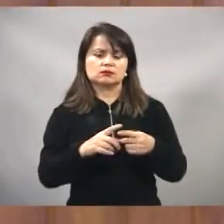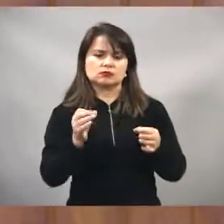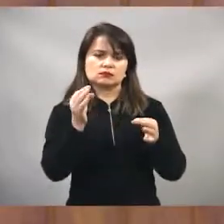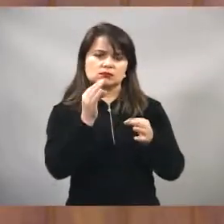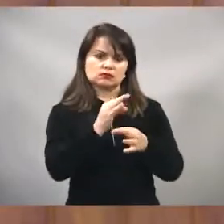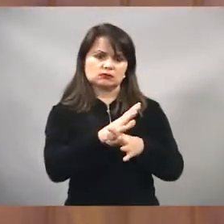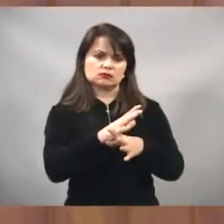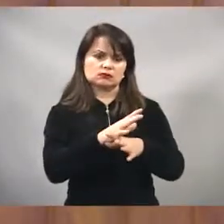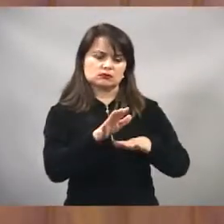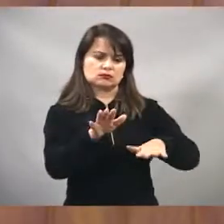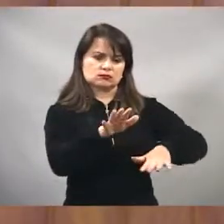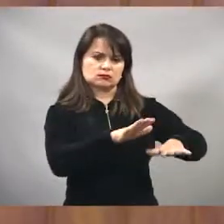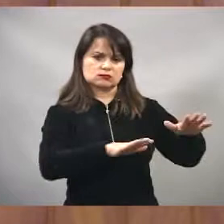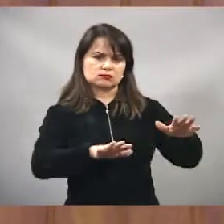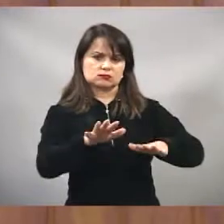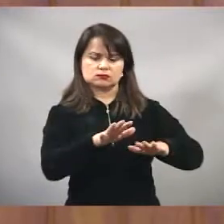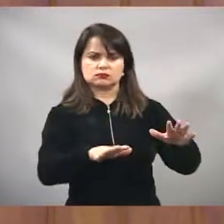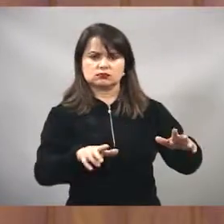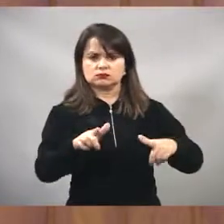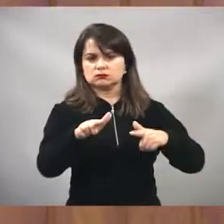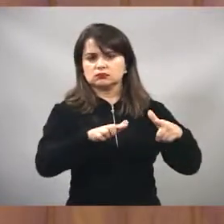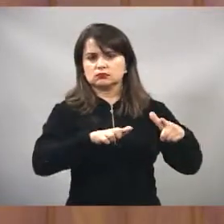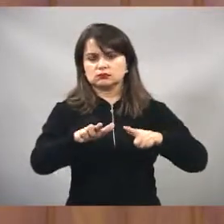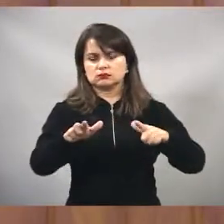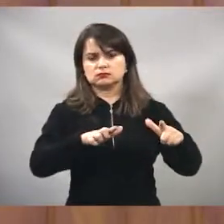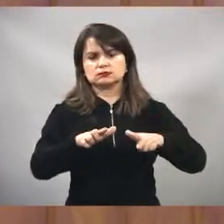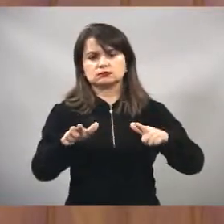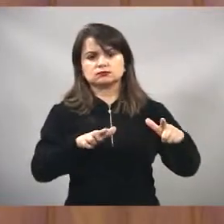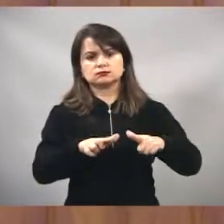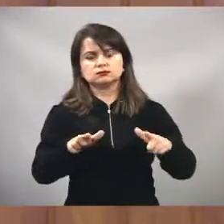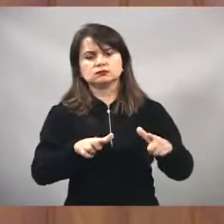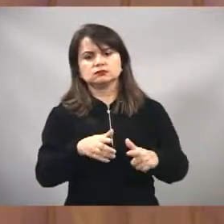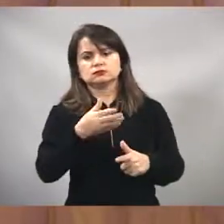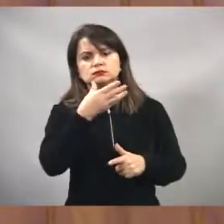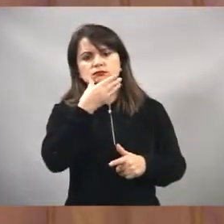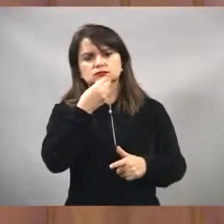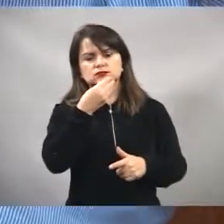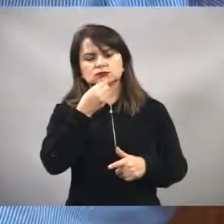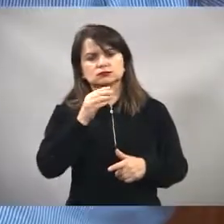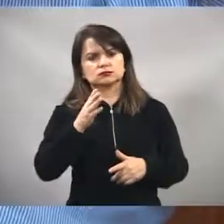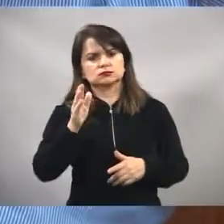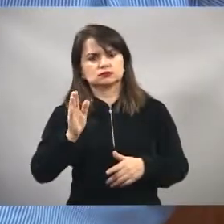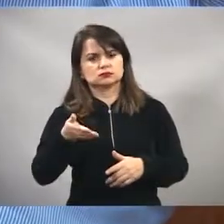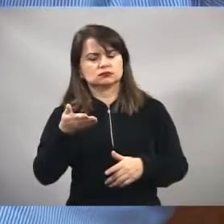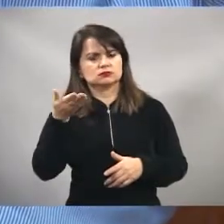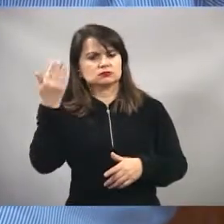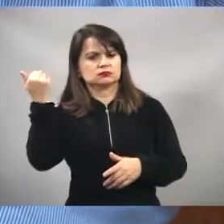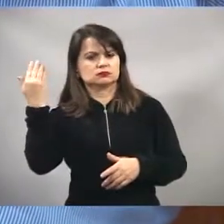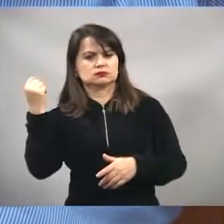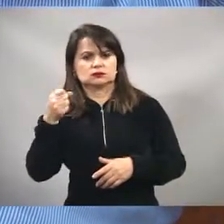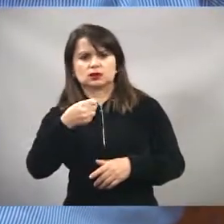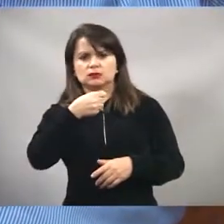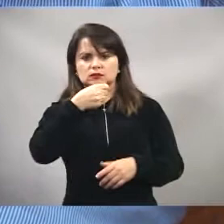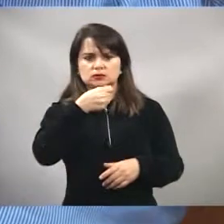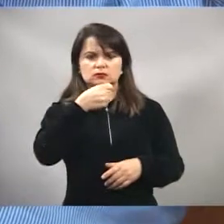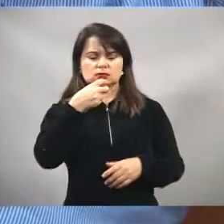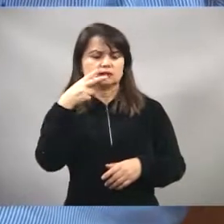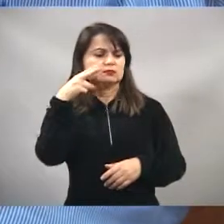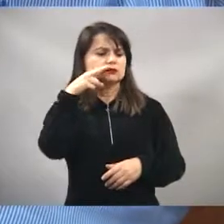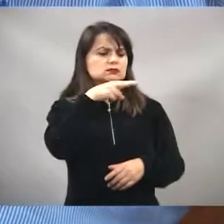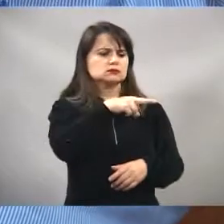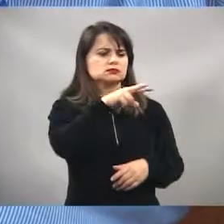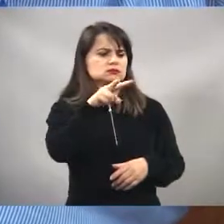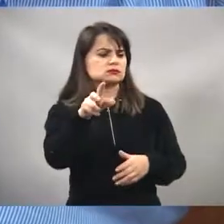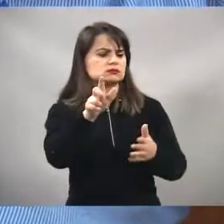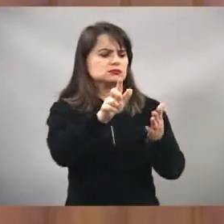matéria e logo tem o trânsito